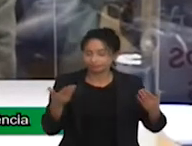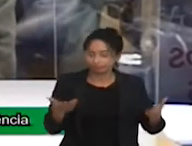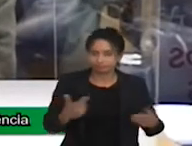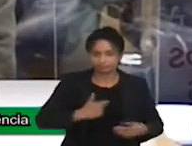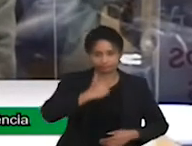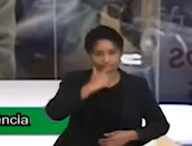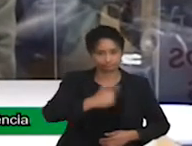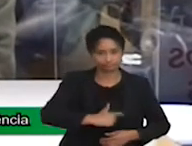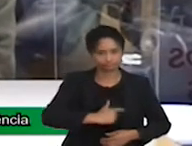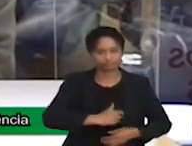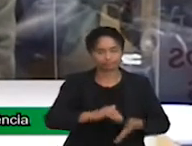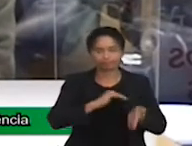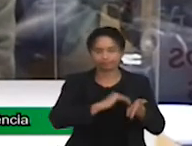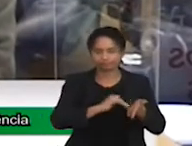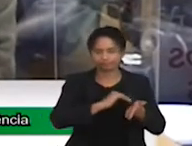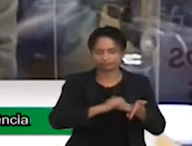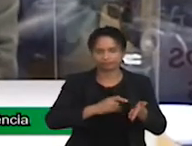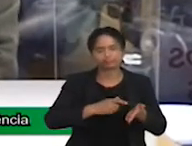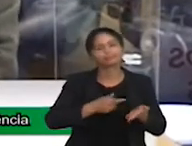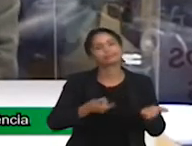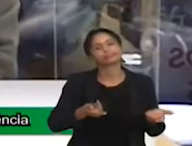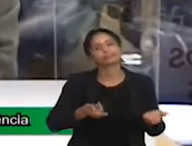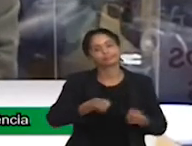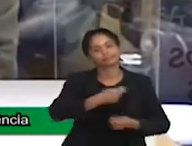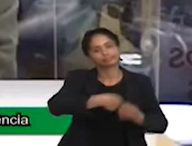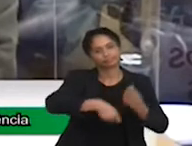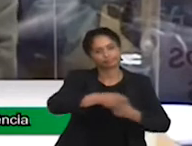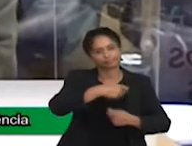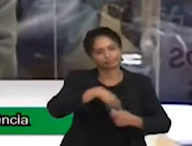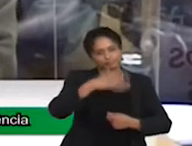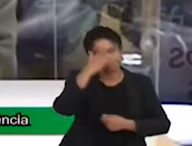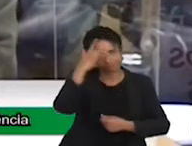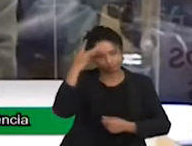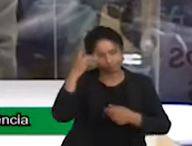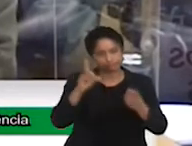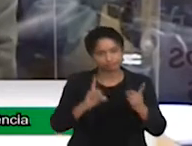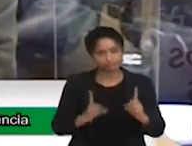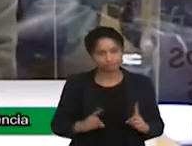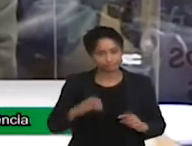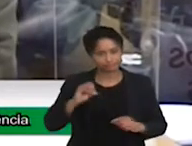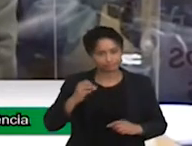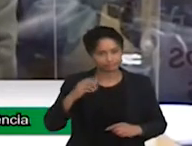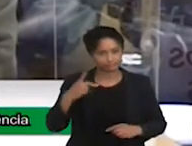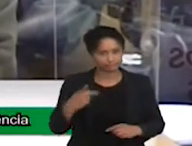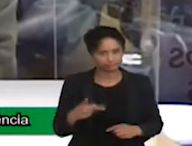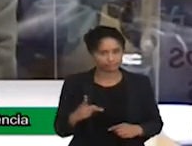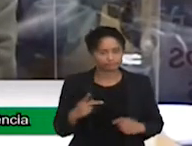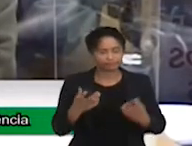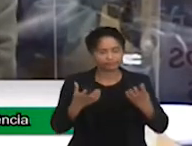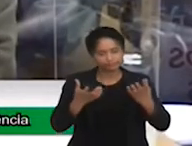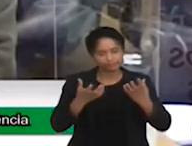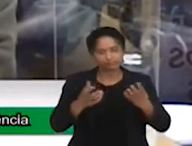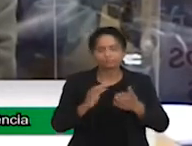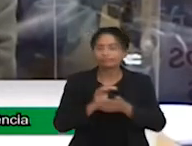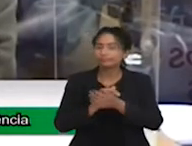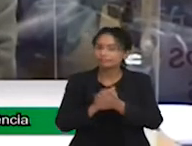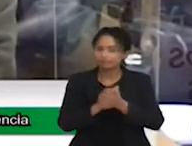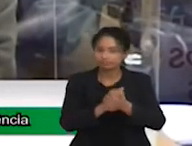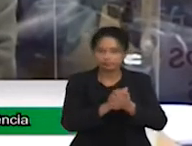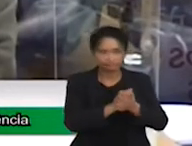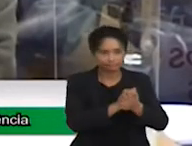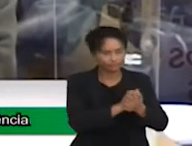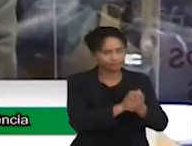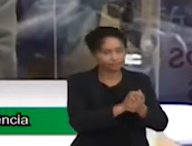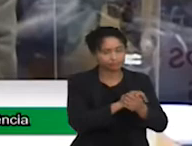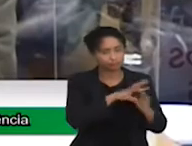executivo da pessoa com deficiência nessa cidade, eu quero parabenizá-los todas